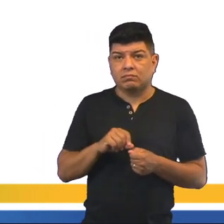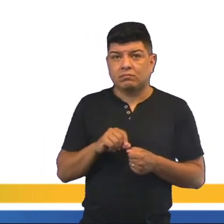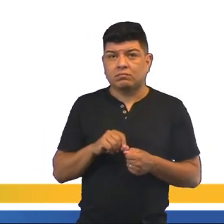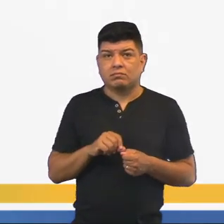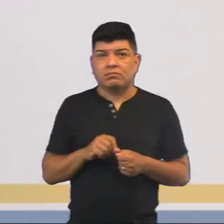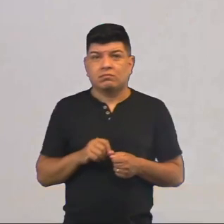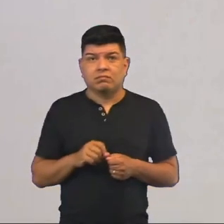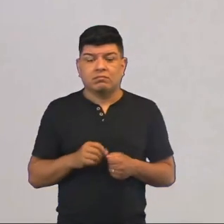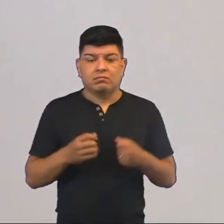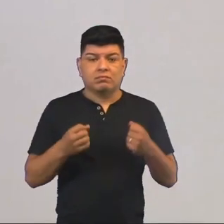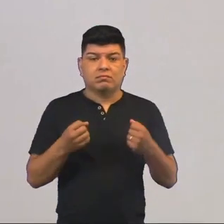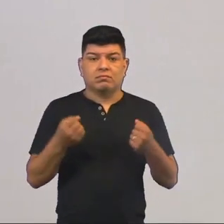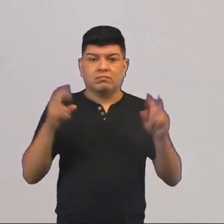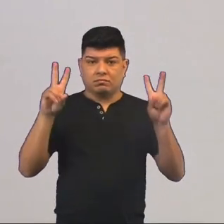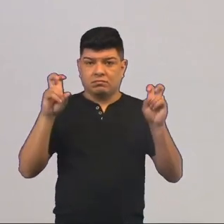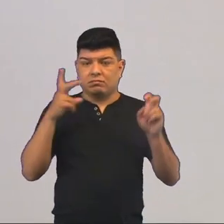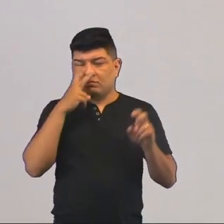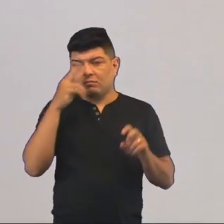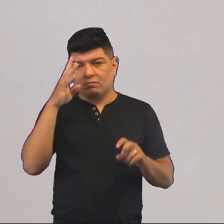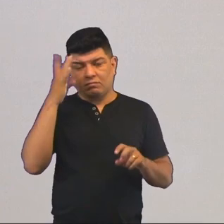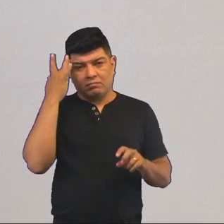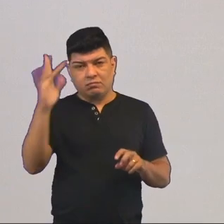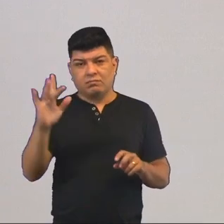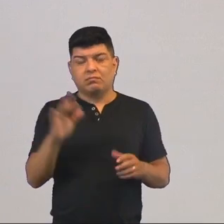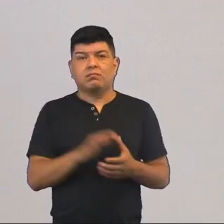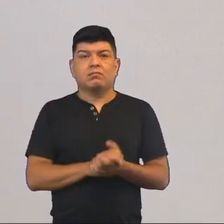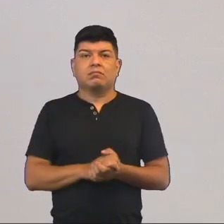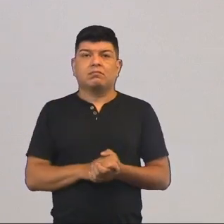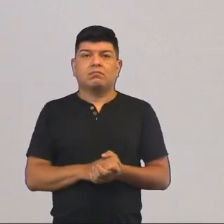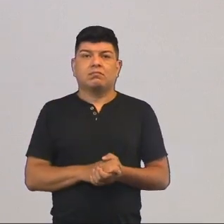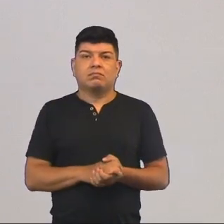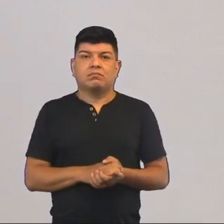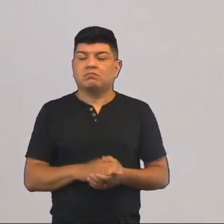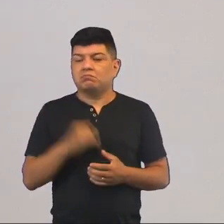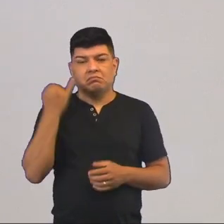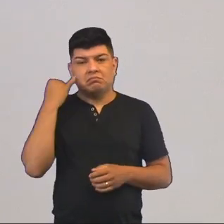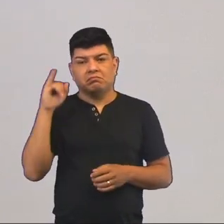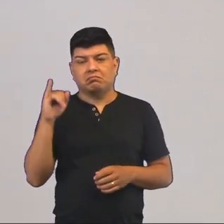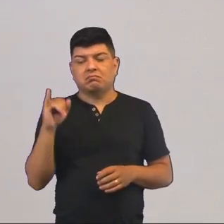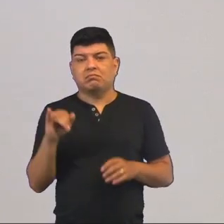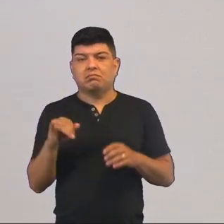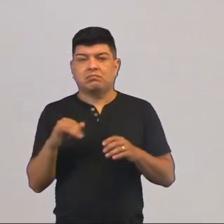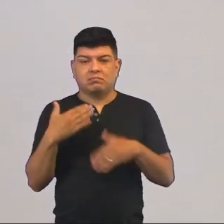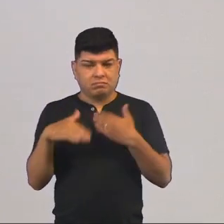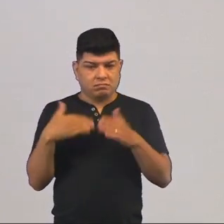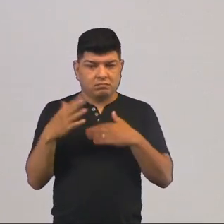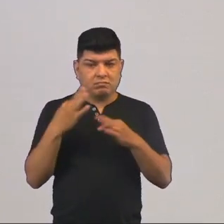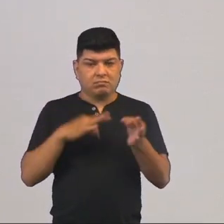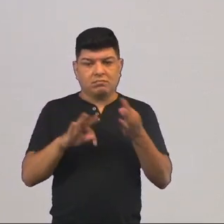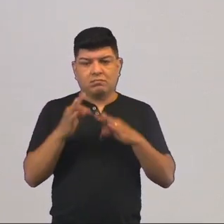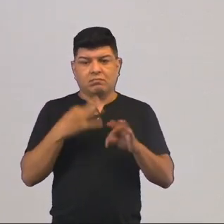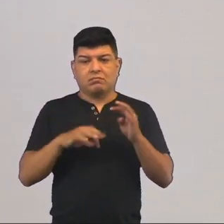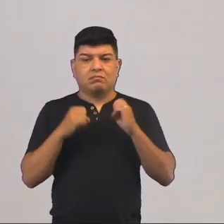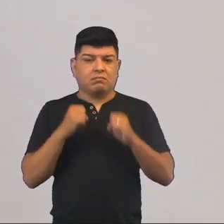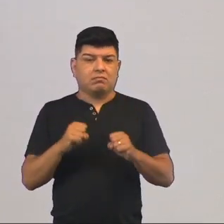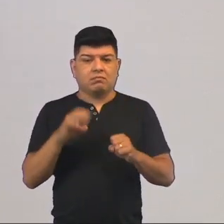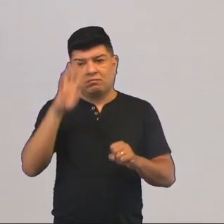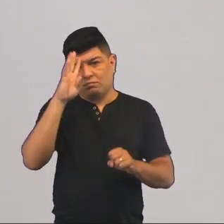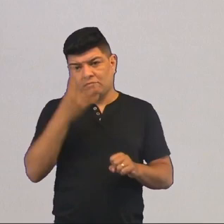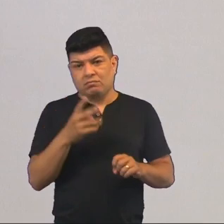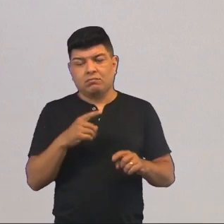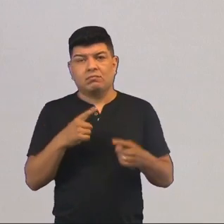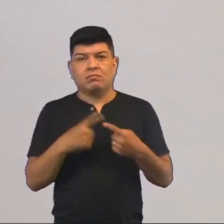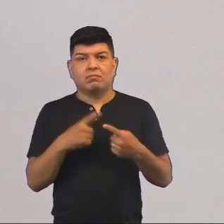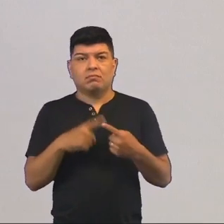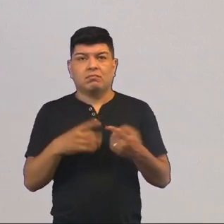quando ele falou dessa teoria, ele não previu isto. Ele não tinha ideia também de que o avanço da tecnologia poderia resolver isso.